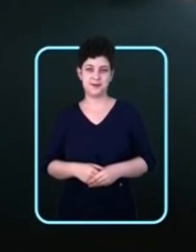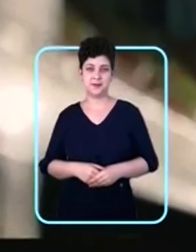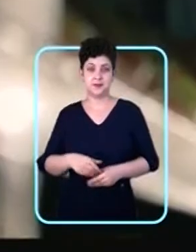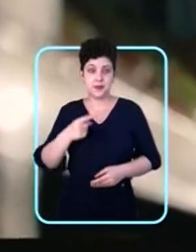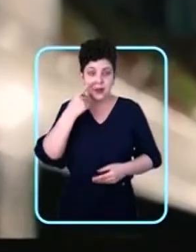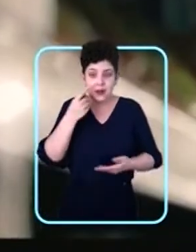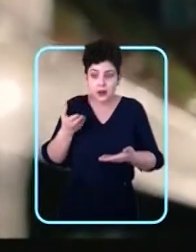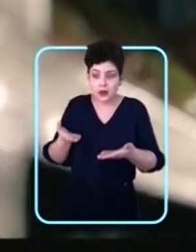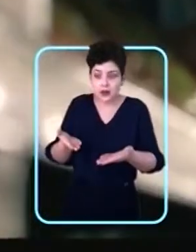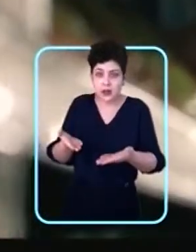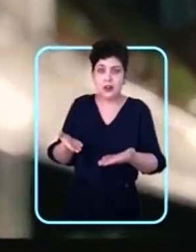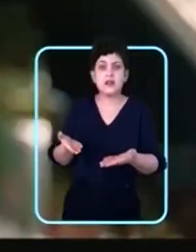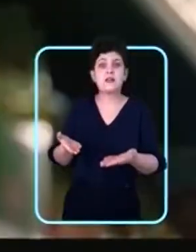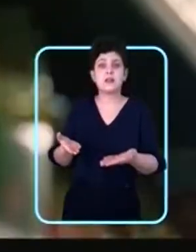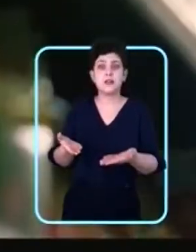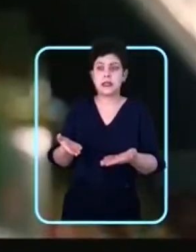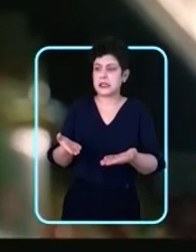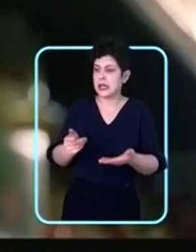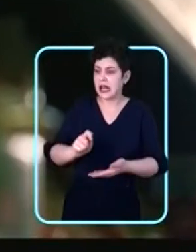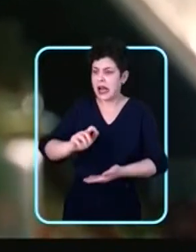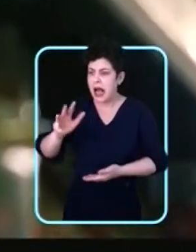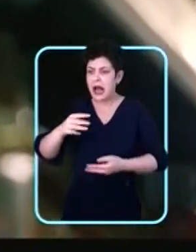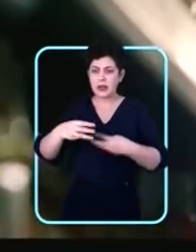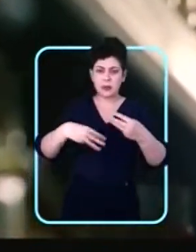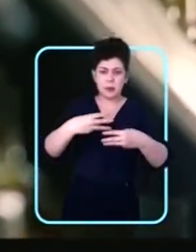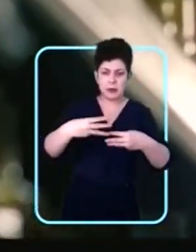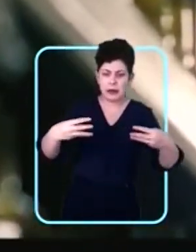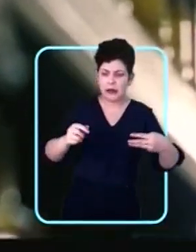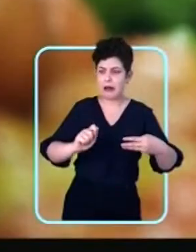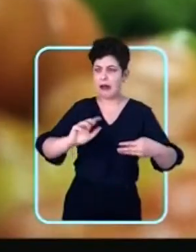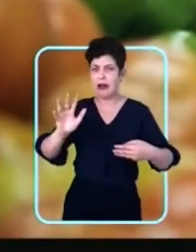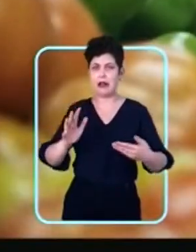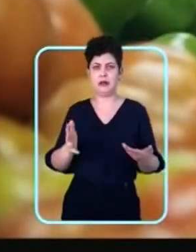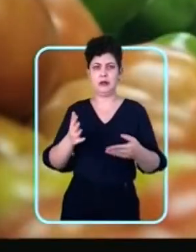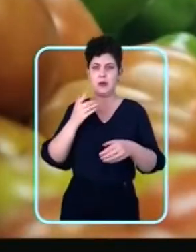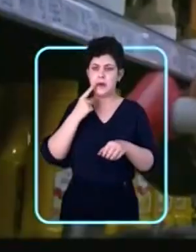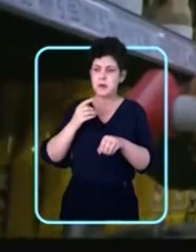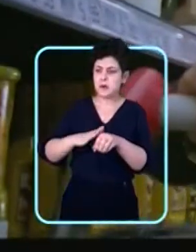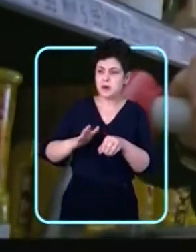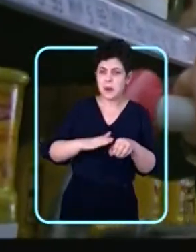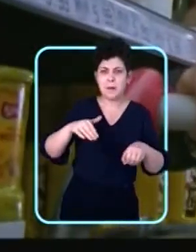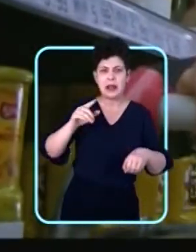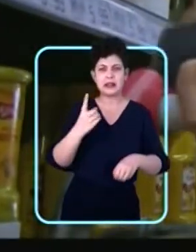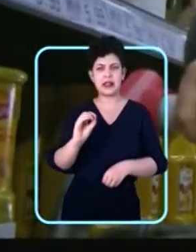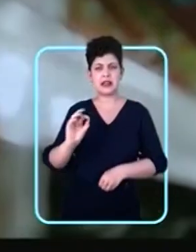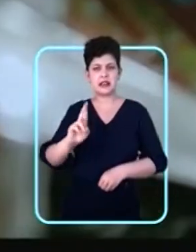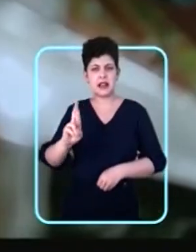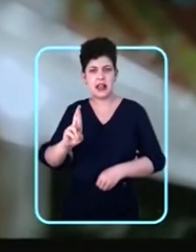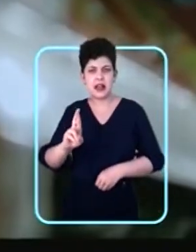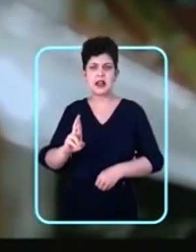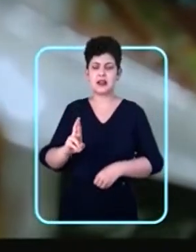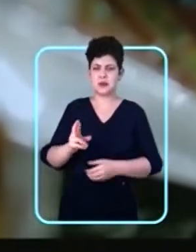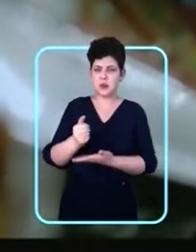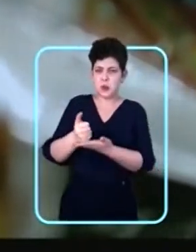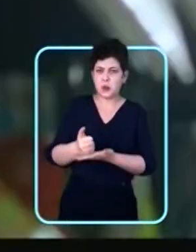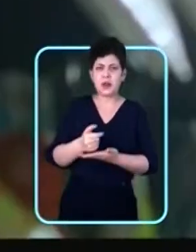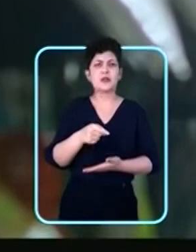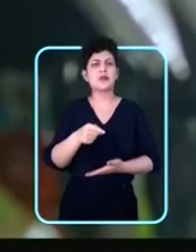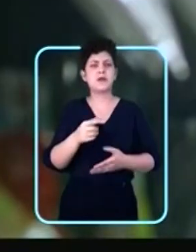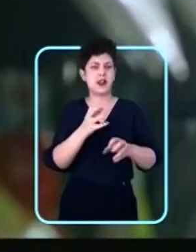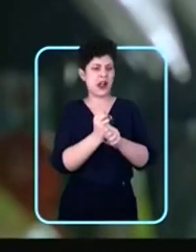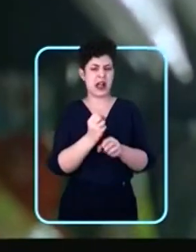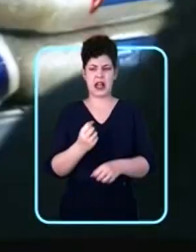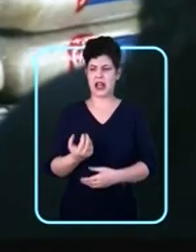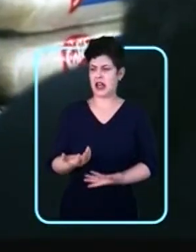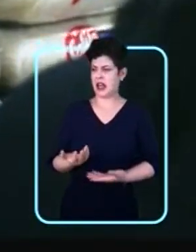Olha o preço, minha filha. O molho está caro, o macarrão está caro. O Tomás, mais de 10 reais o quilo. Vai fazendo a conta aí, Célia. Ah, não